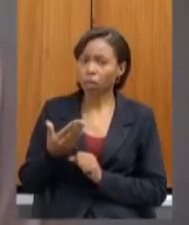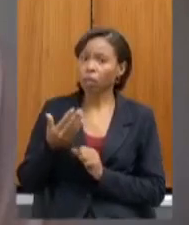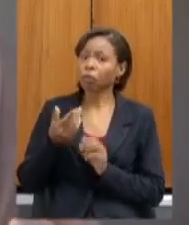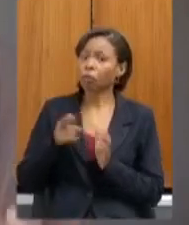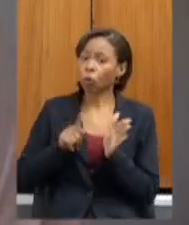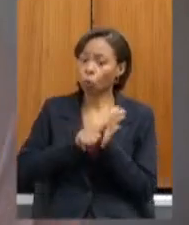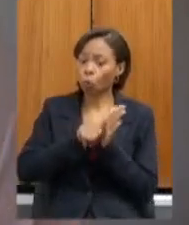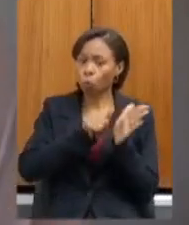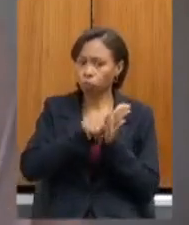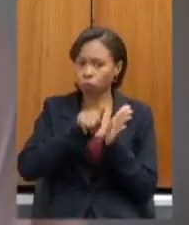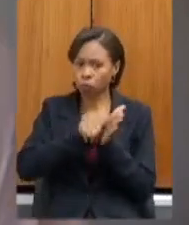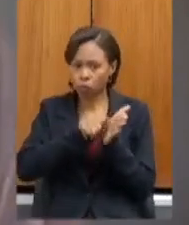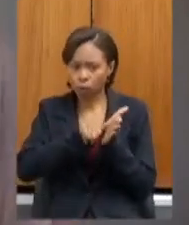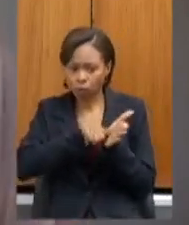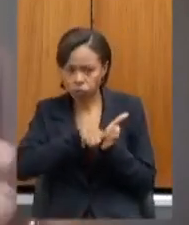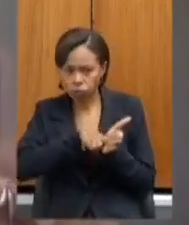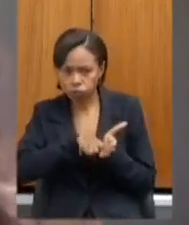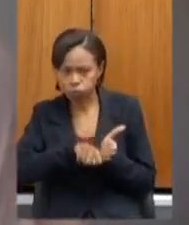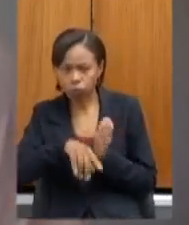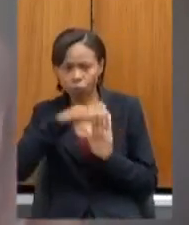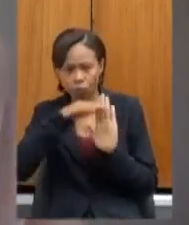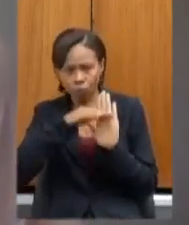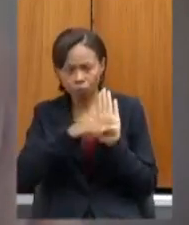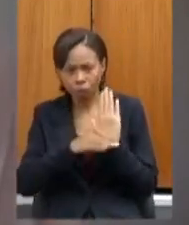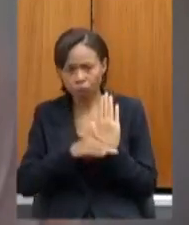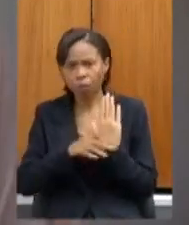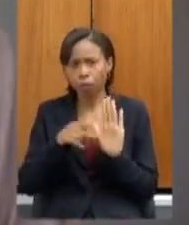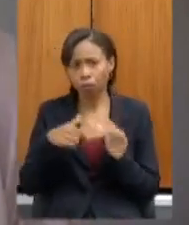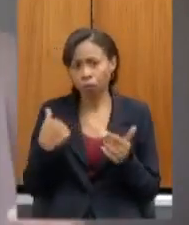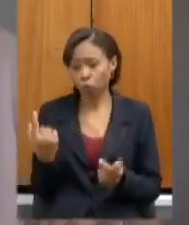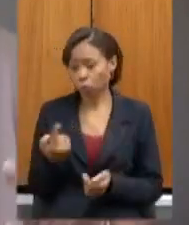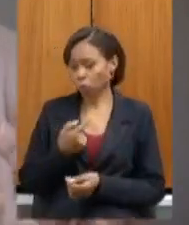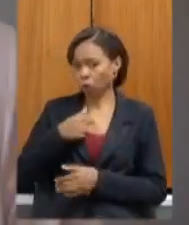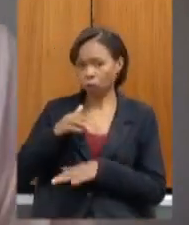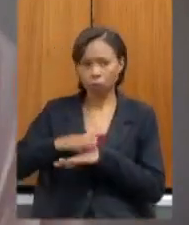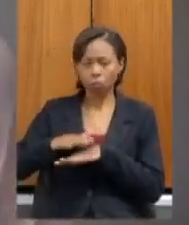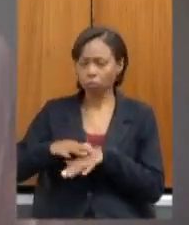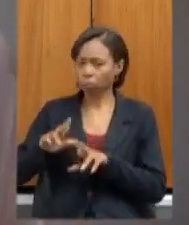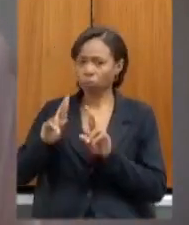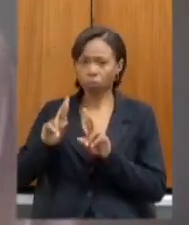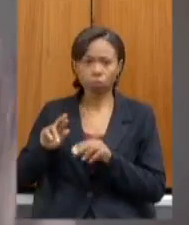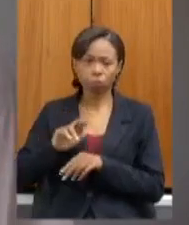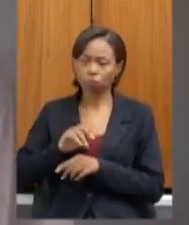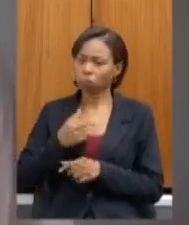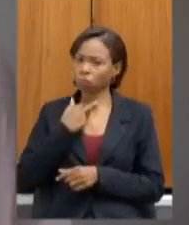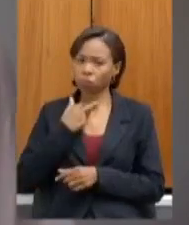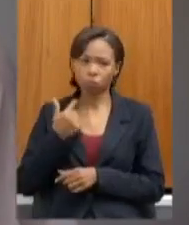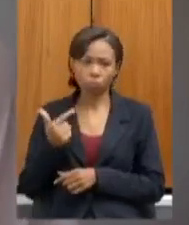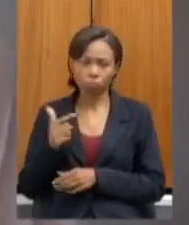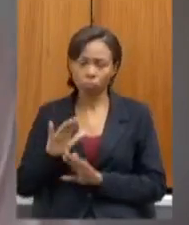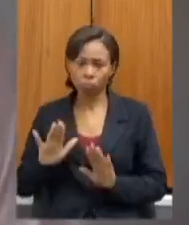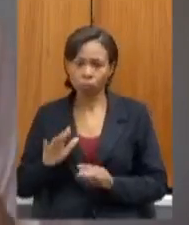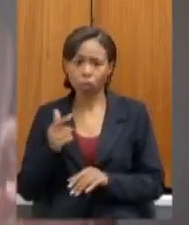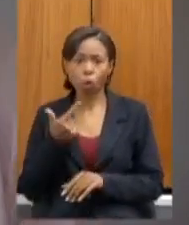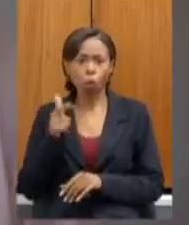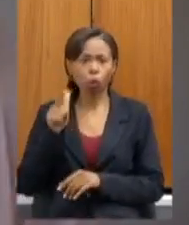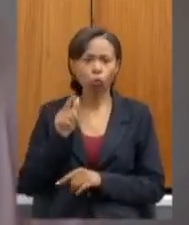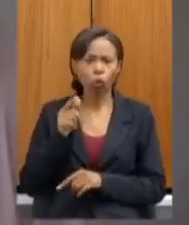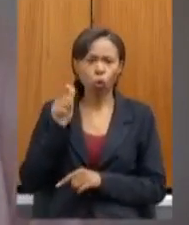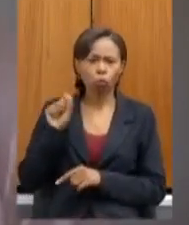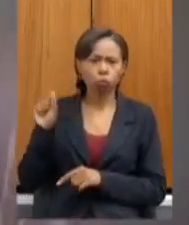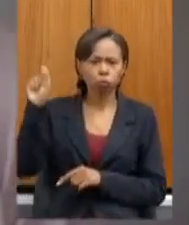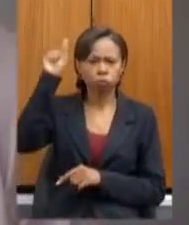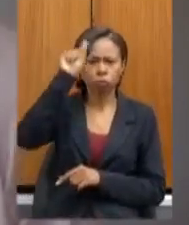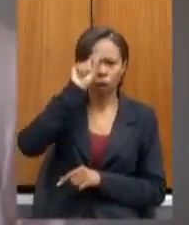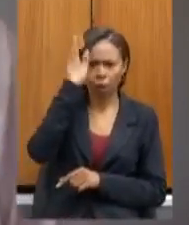questionário que na nosso ver não cabe né que inclusive nas outras experiências em todo o Brasil ele não vem